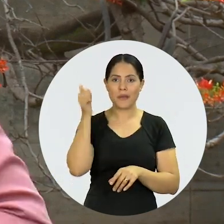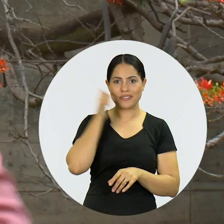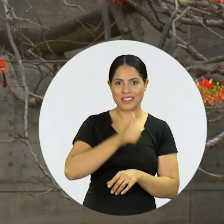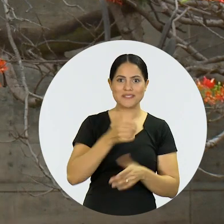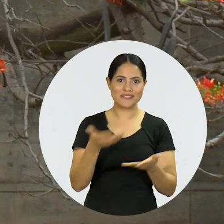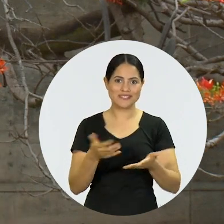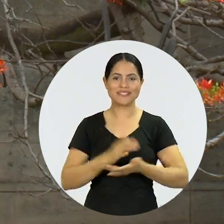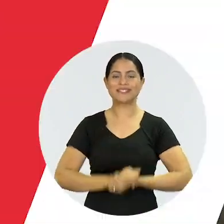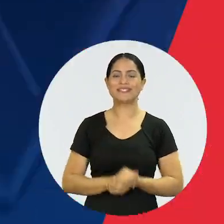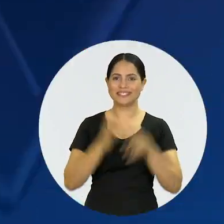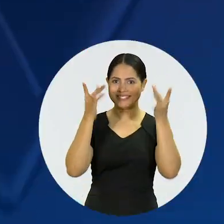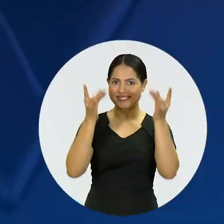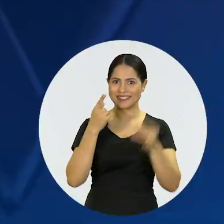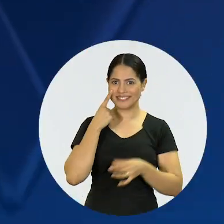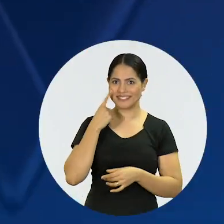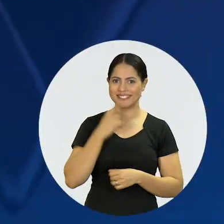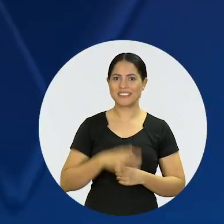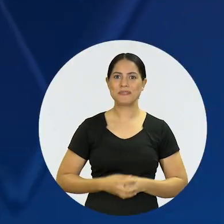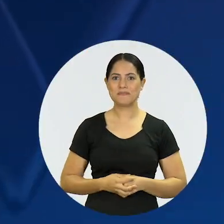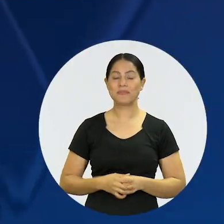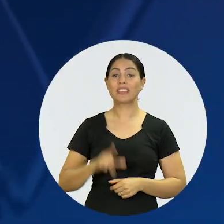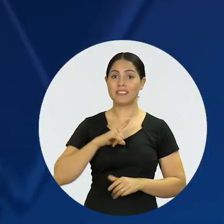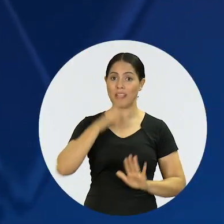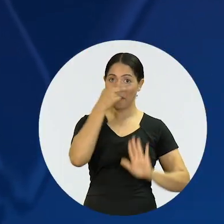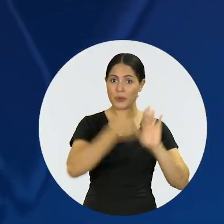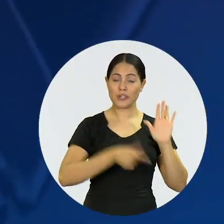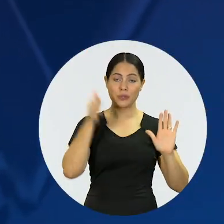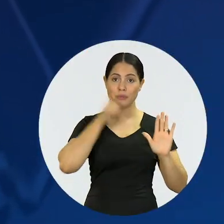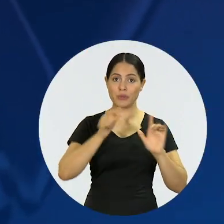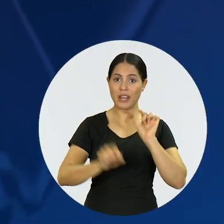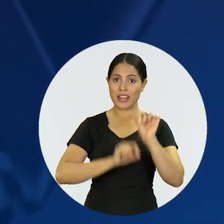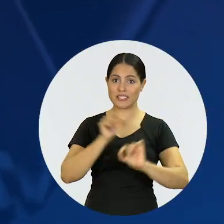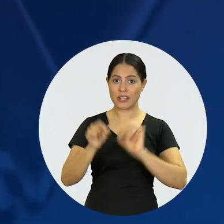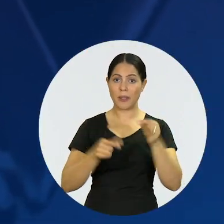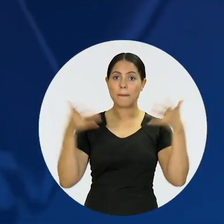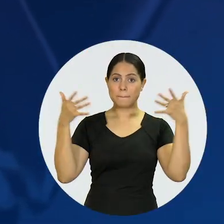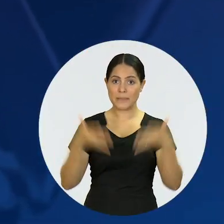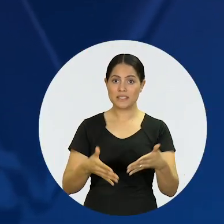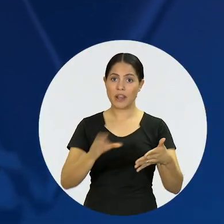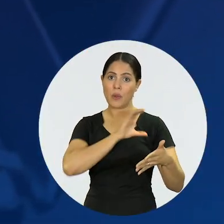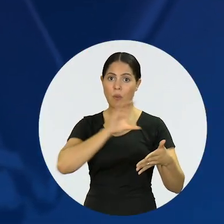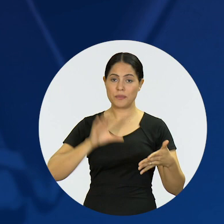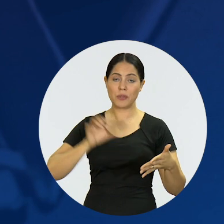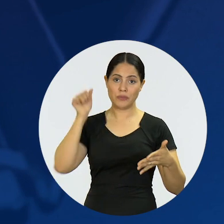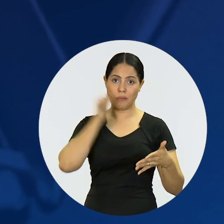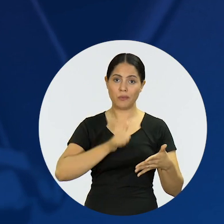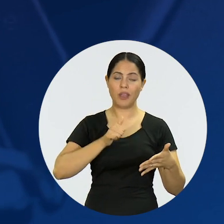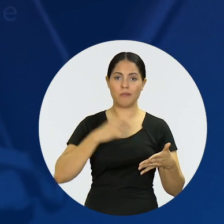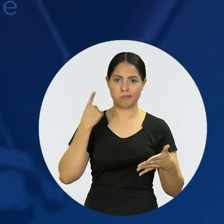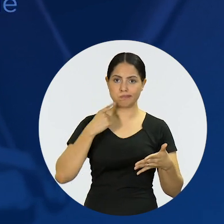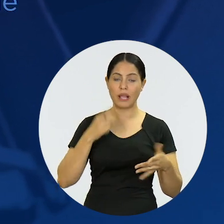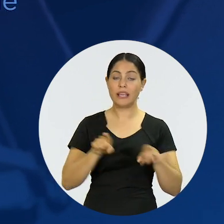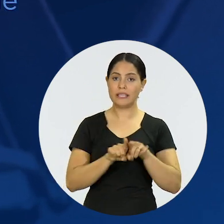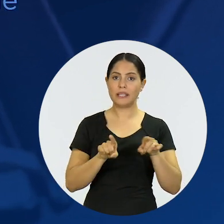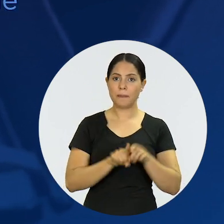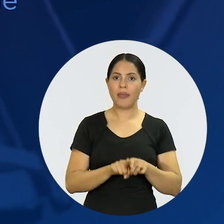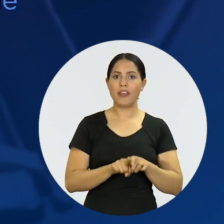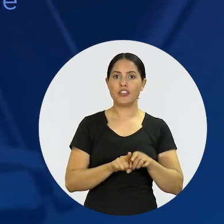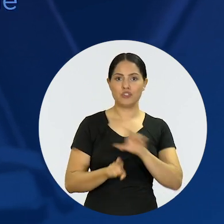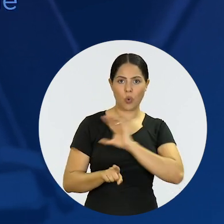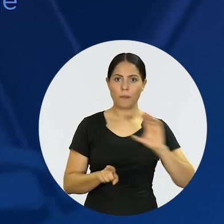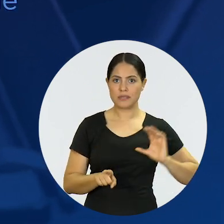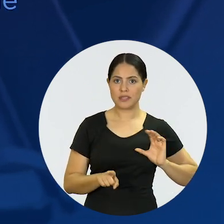Confira mais detalhes comigo. O projeto Mulheres é uma parceria da Comissão Nacional da Mulher Advogada e da Comissão Nacional de Direito